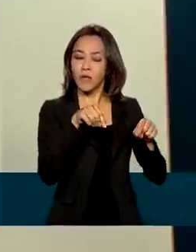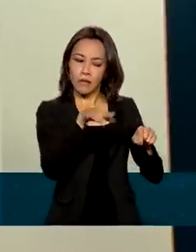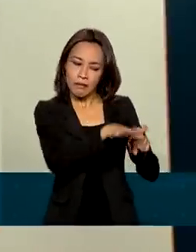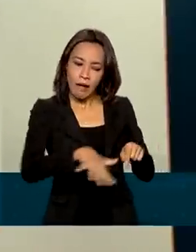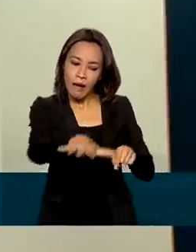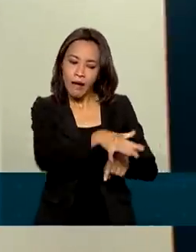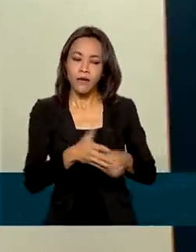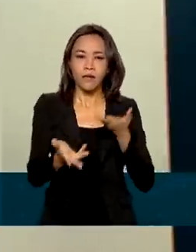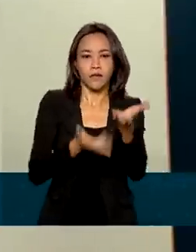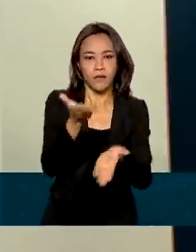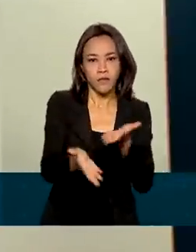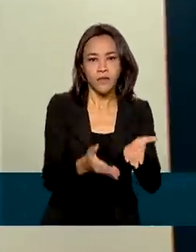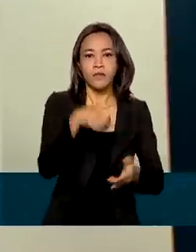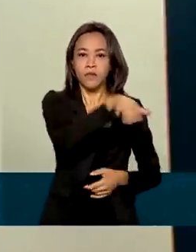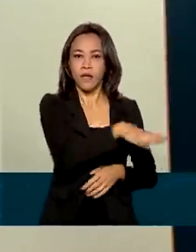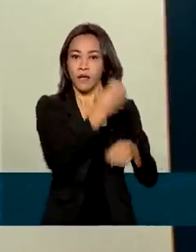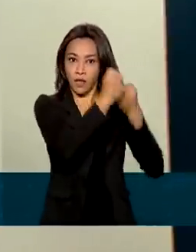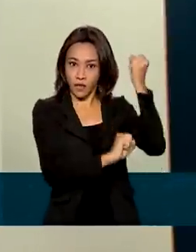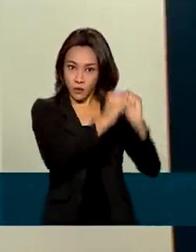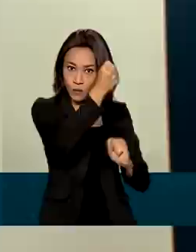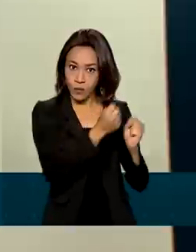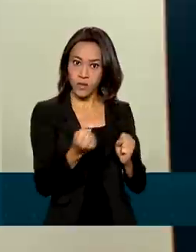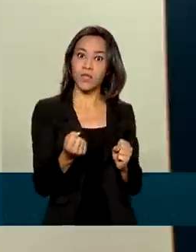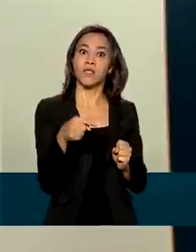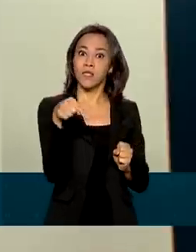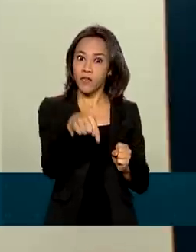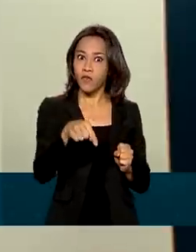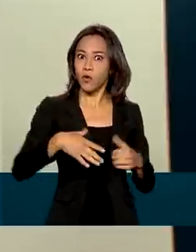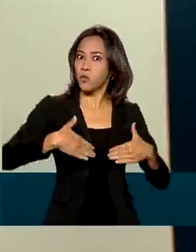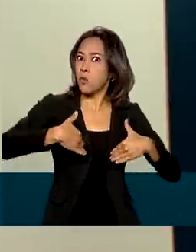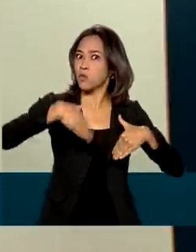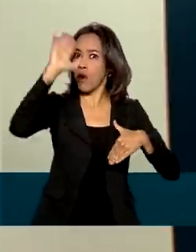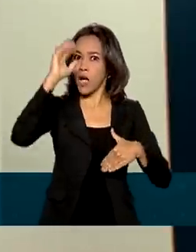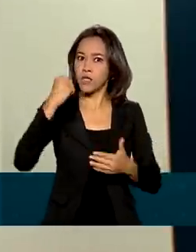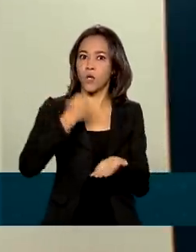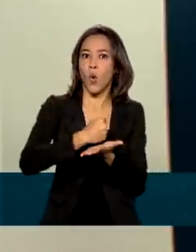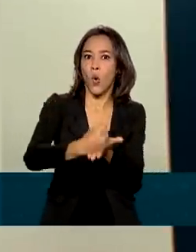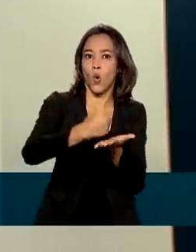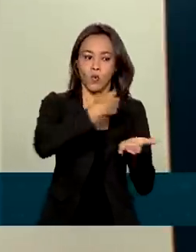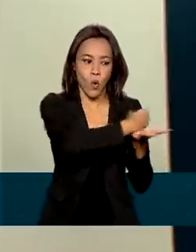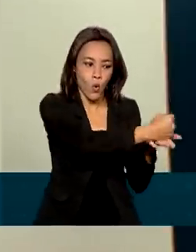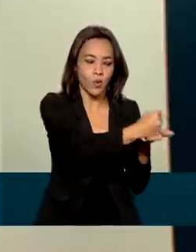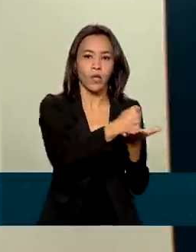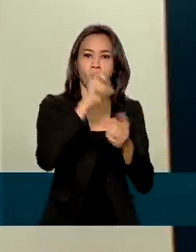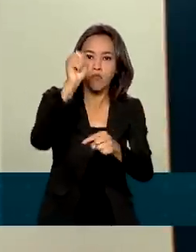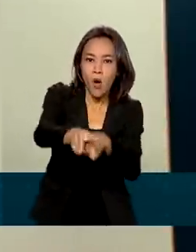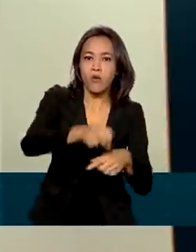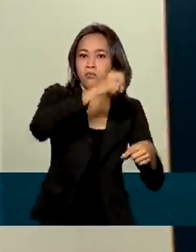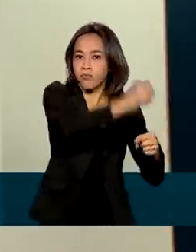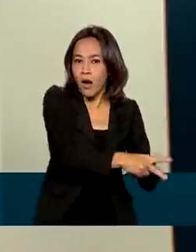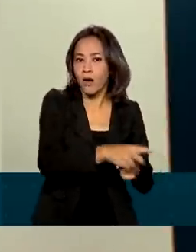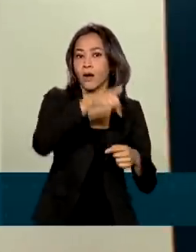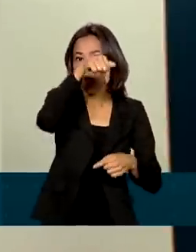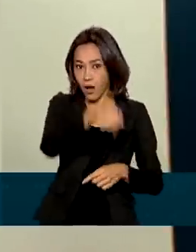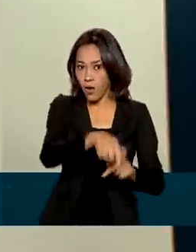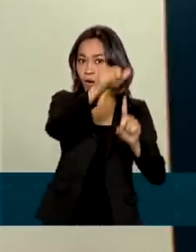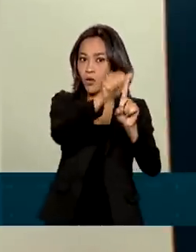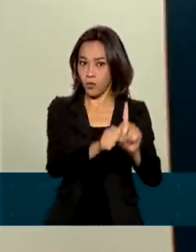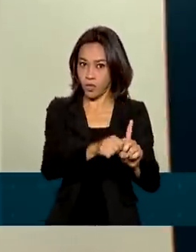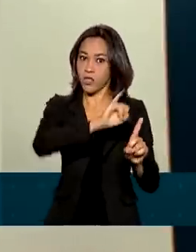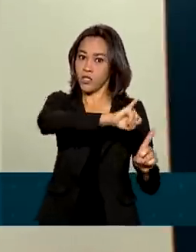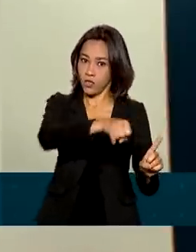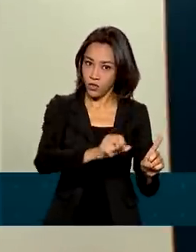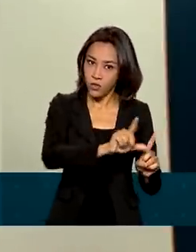serviços como do setor industrial, que foram as vedetes, foram os carro-chefes na geração de emprego agora no mês de julho.